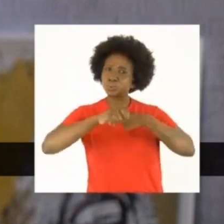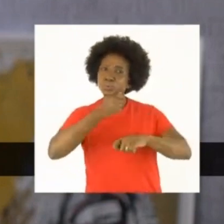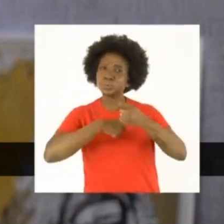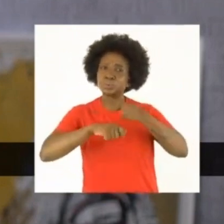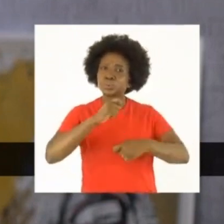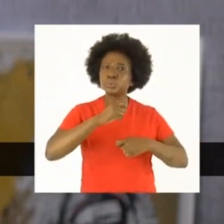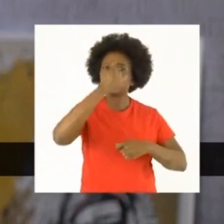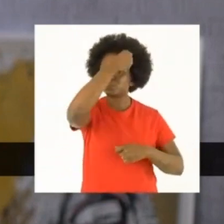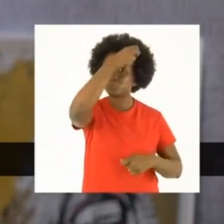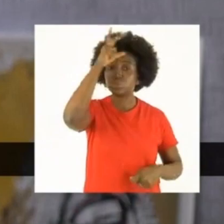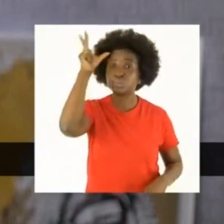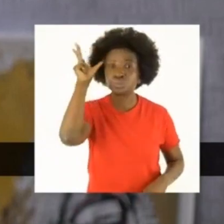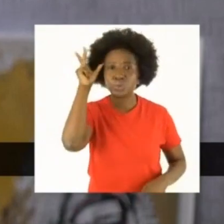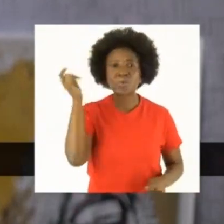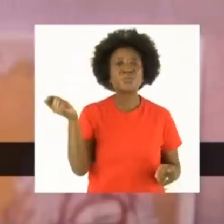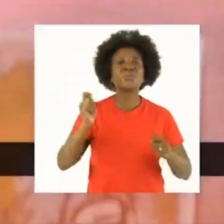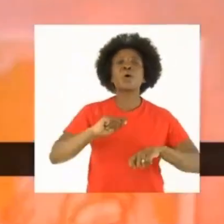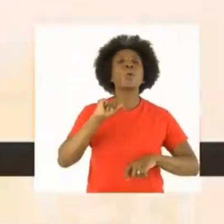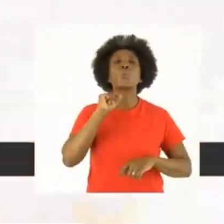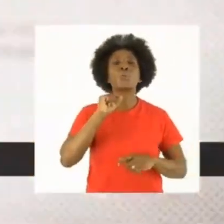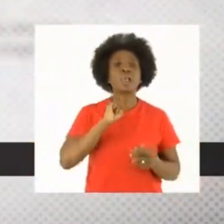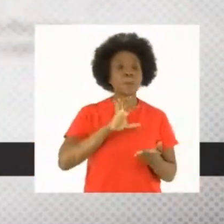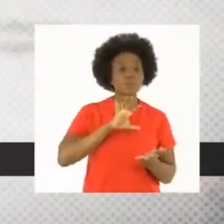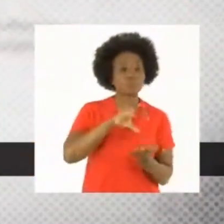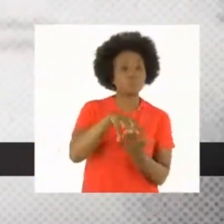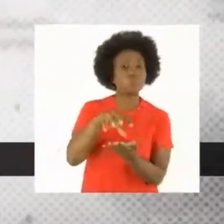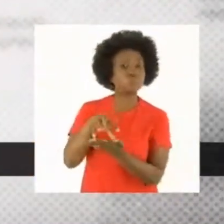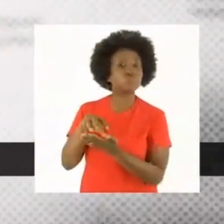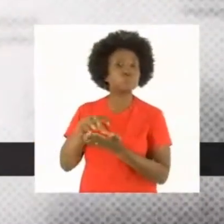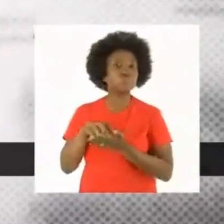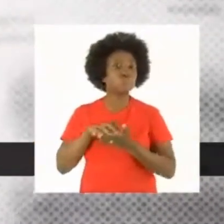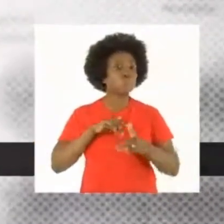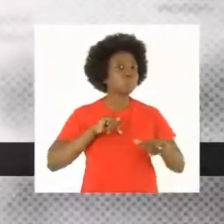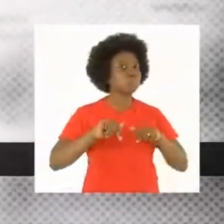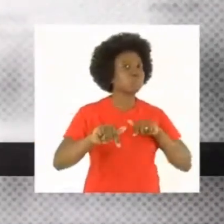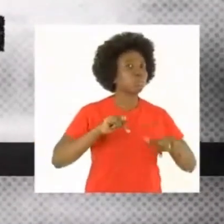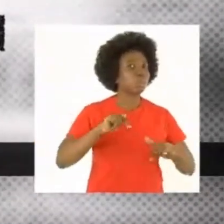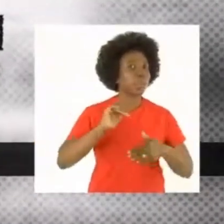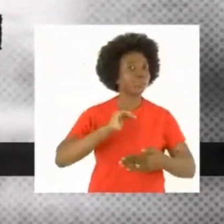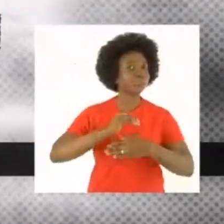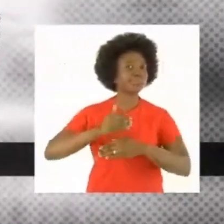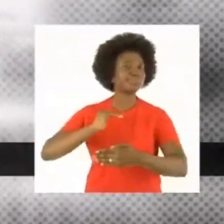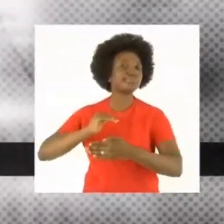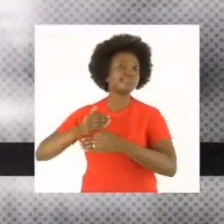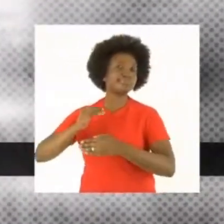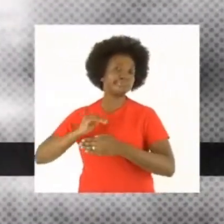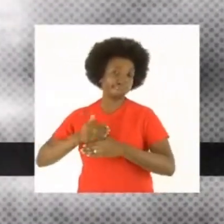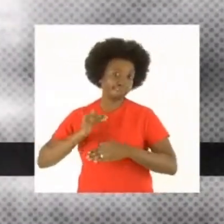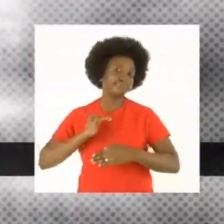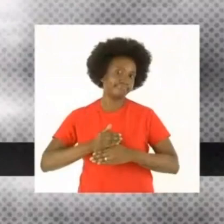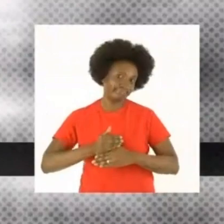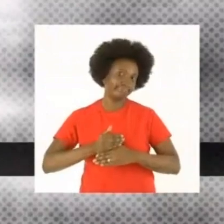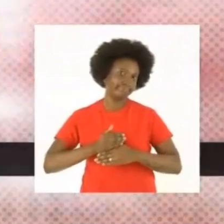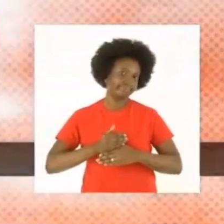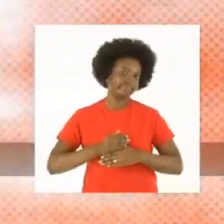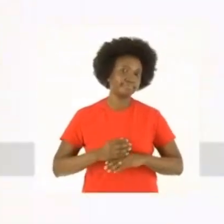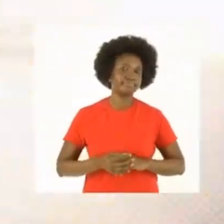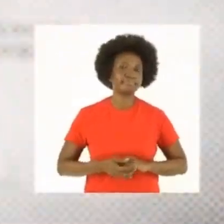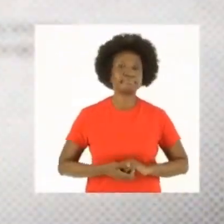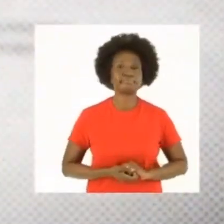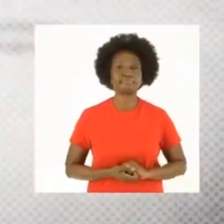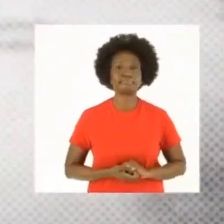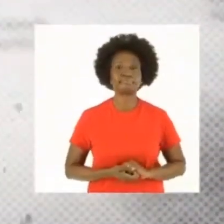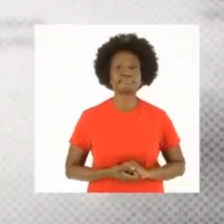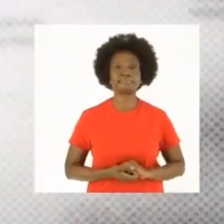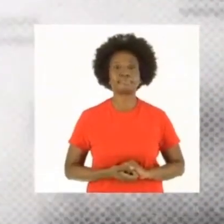do Bolsonaro Ainda faz com que pelo menos 500 mil postos de trabalho doméstico Fossem fechados só nos últimos